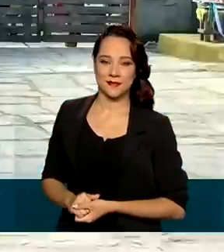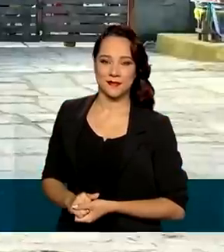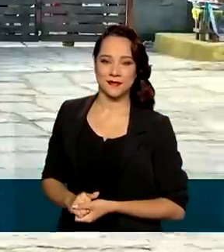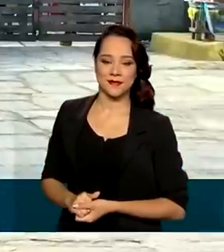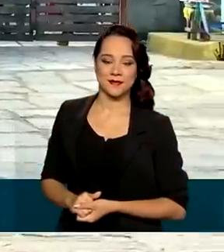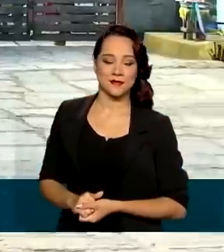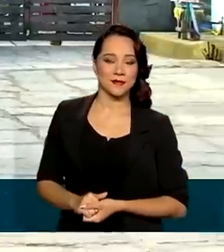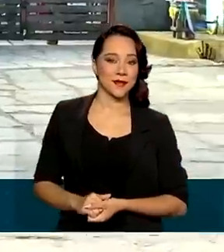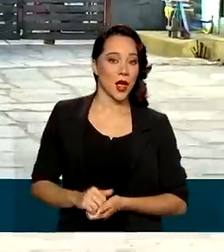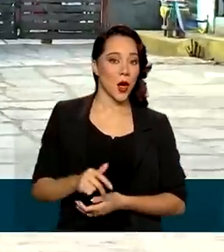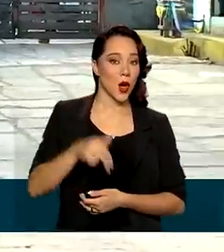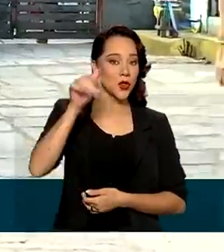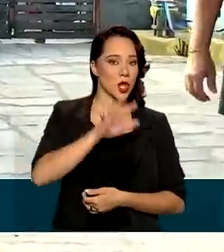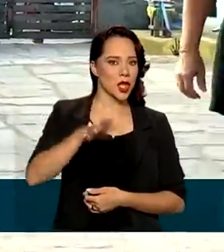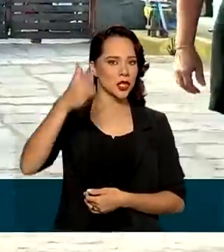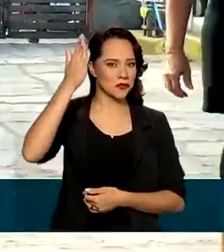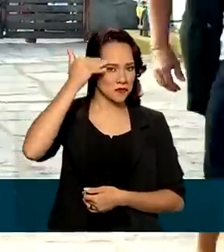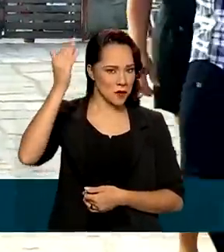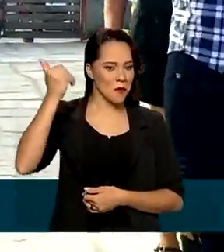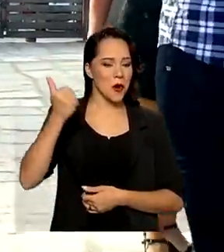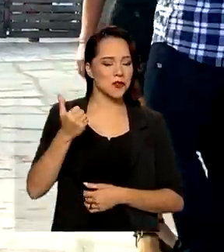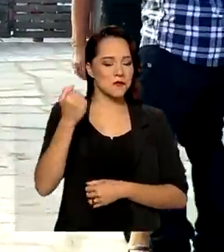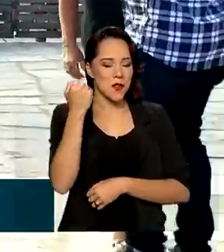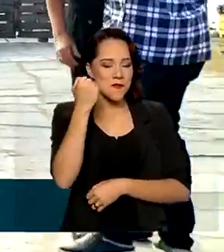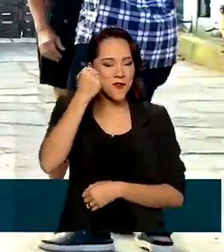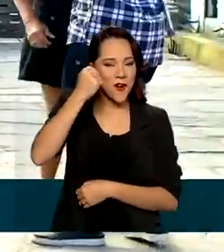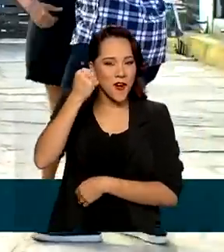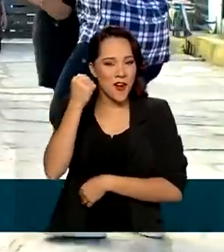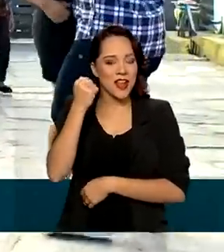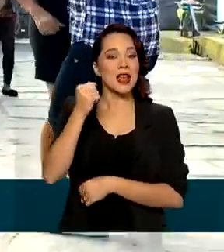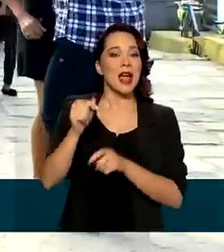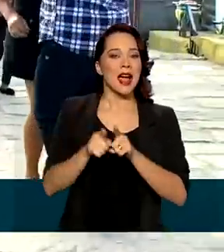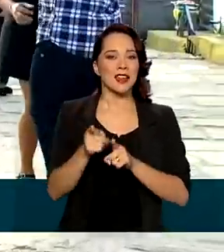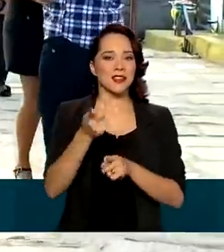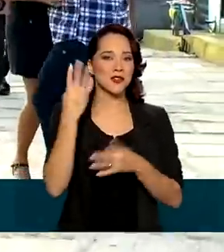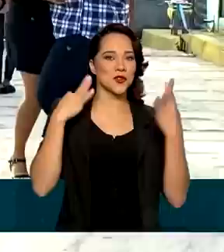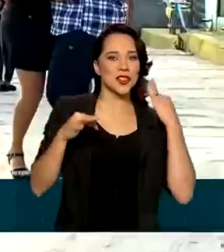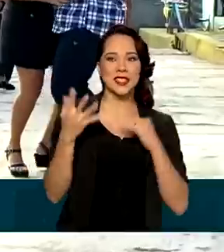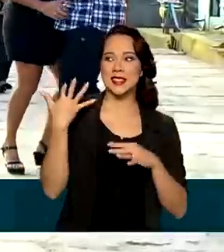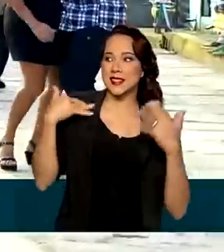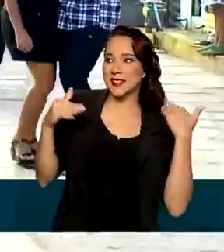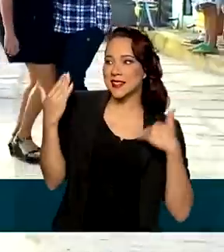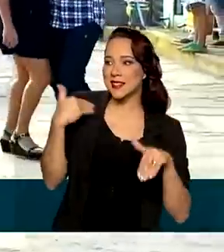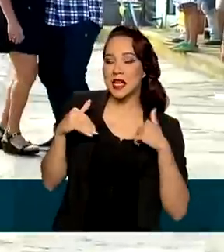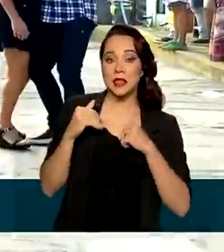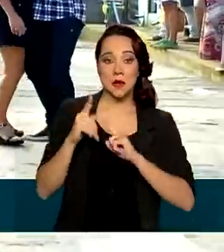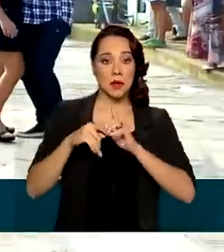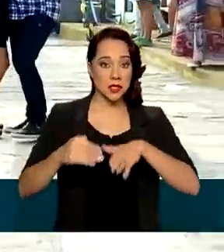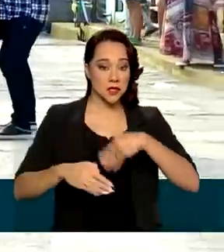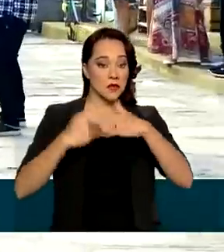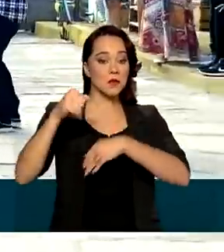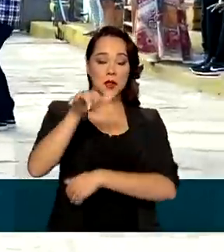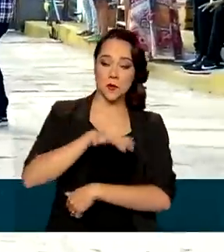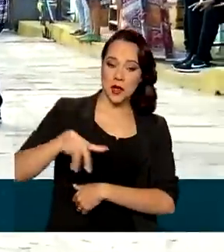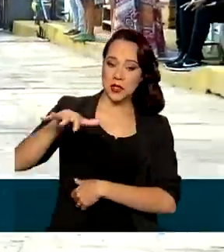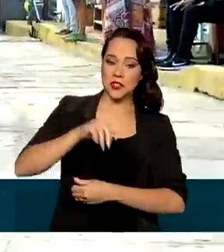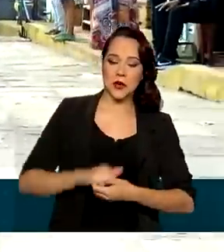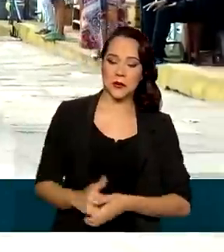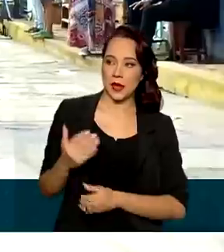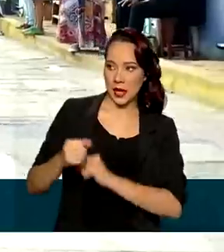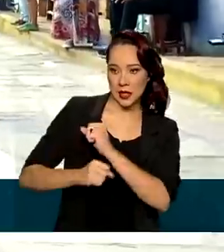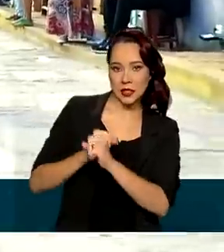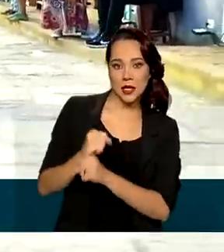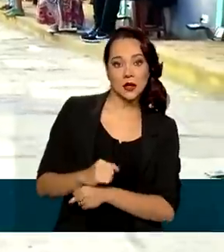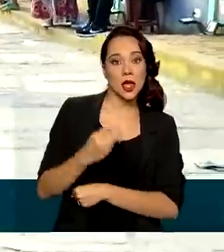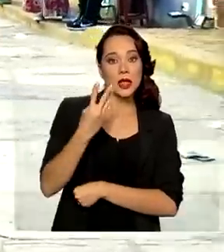O Nordeste é famoso pelo forró. Além de divertir turistas, atrai desenvolvimento para a região. Este